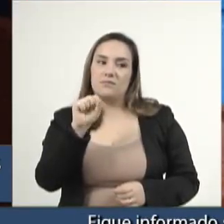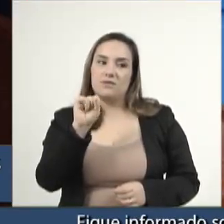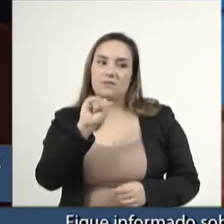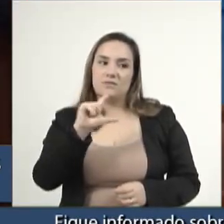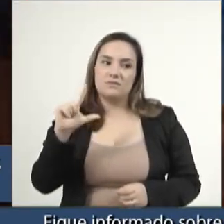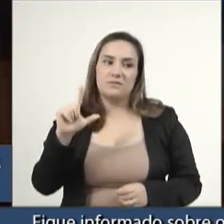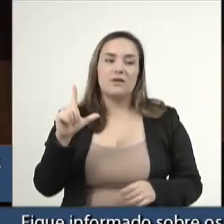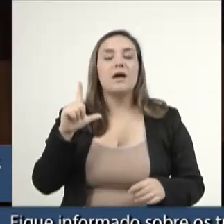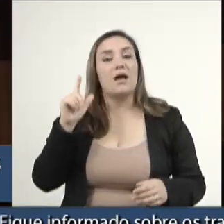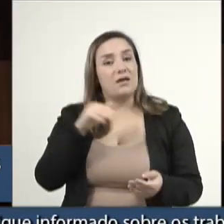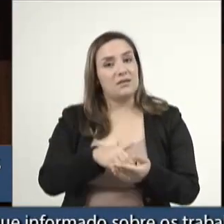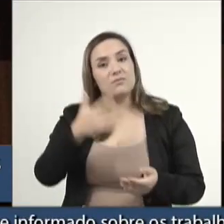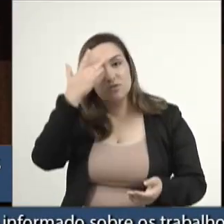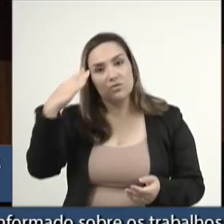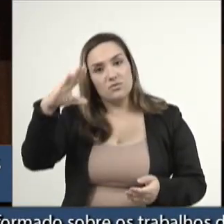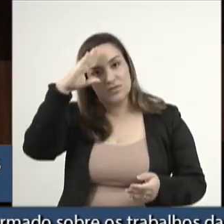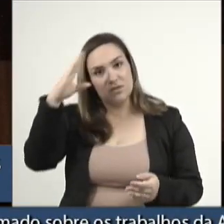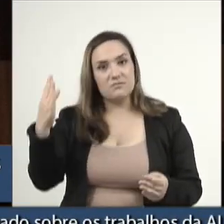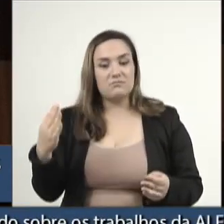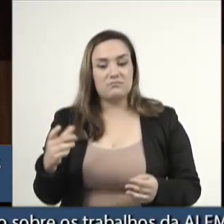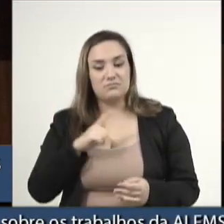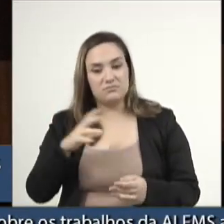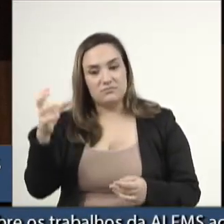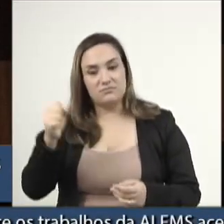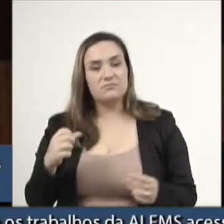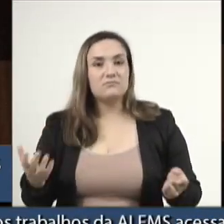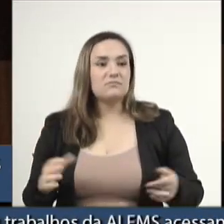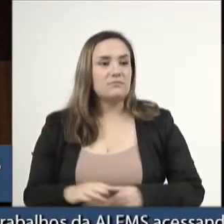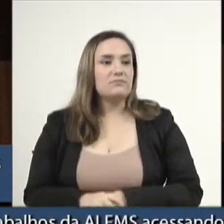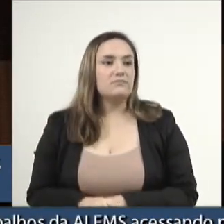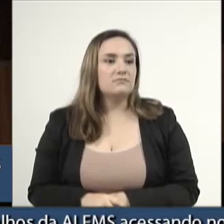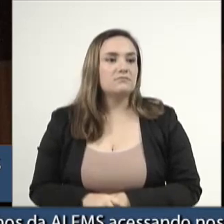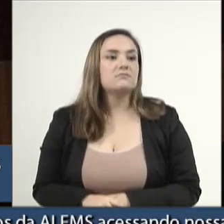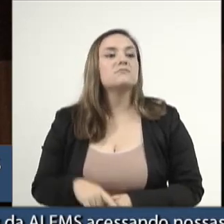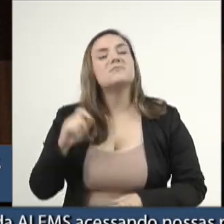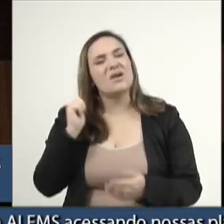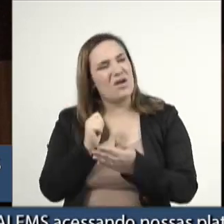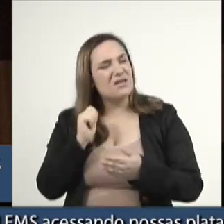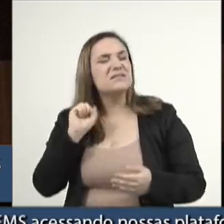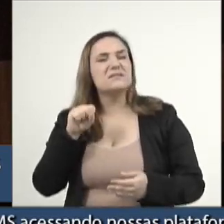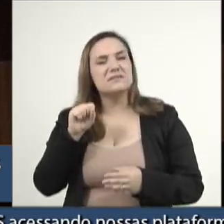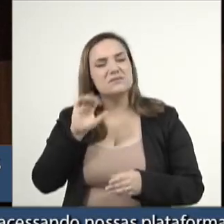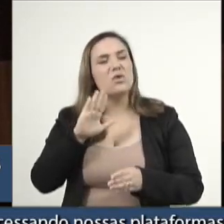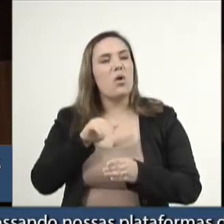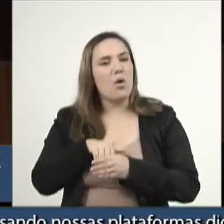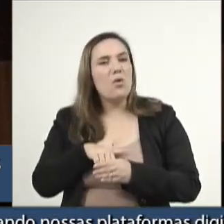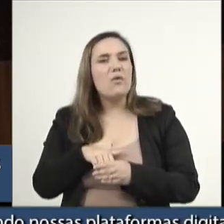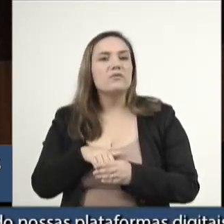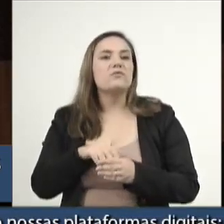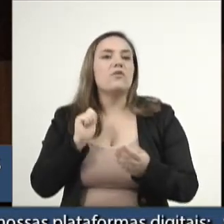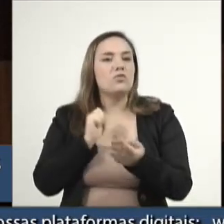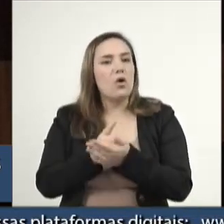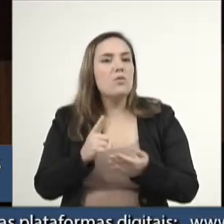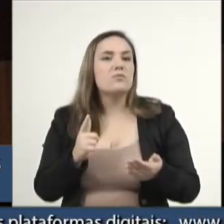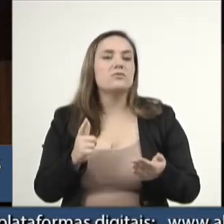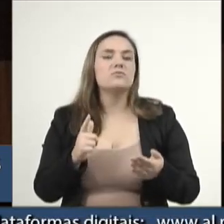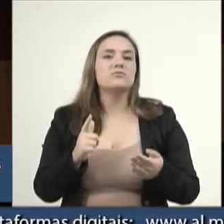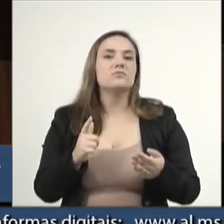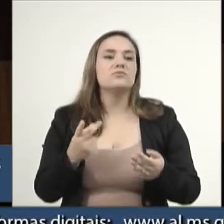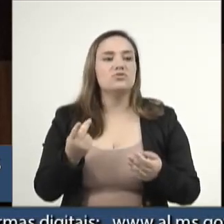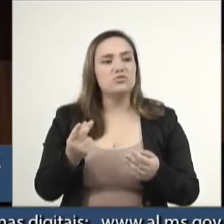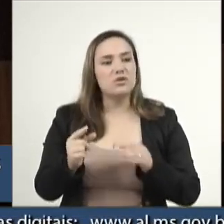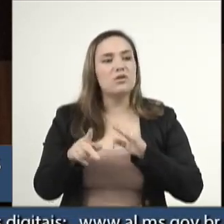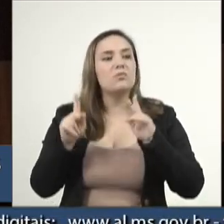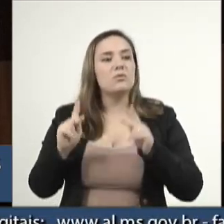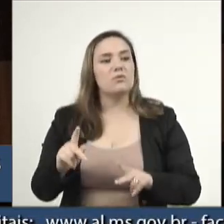Exército recebeu o Auxílio Brasil. Foi a maior compra de votos já vista com dinheiro público na história desse